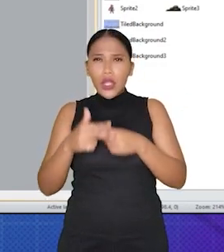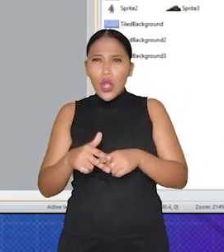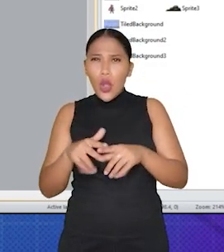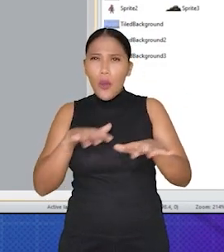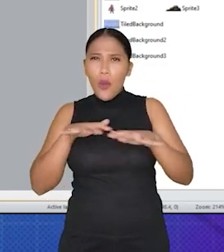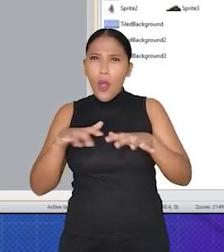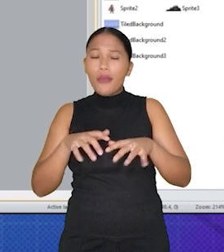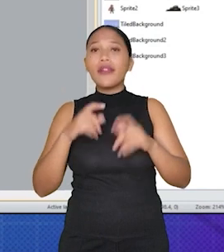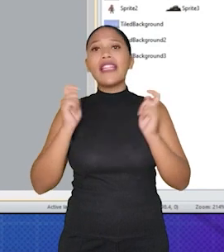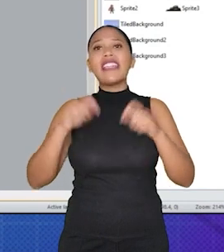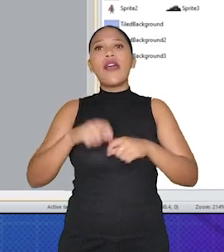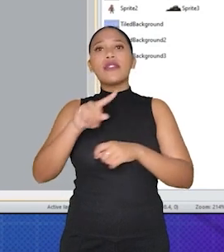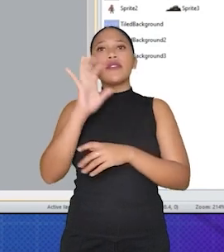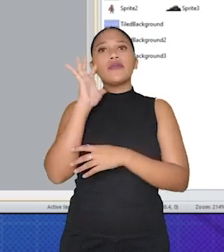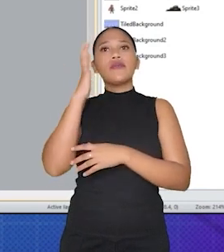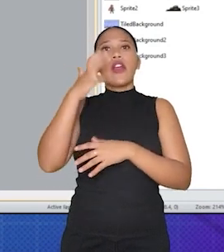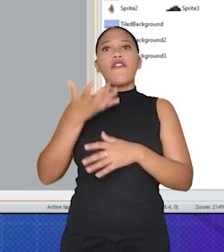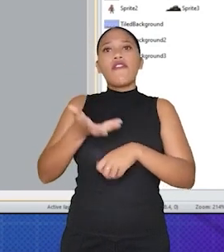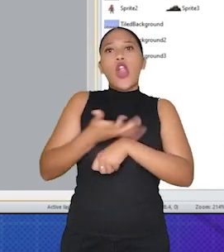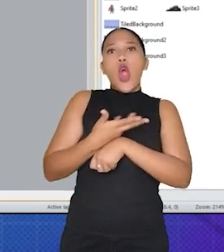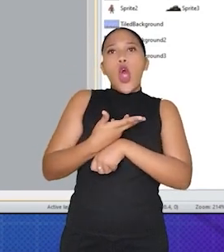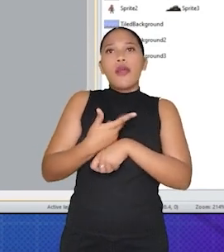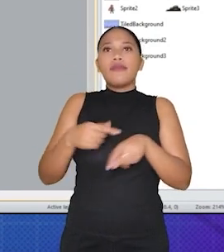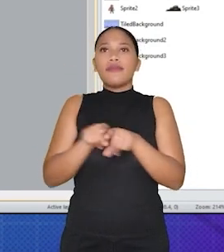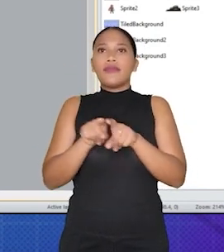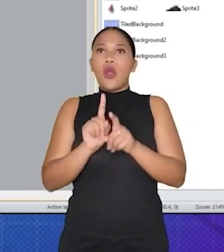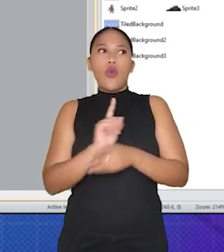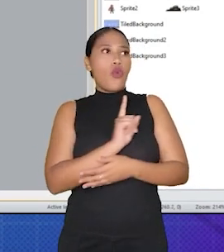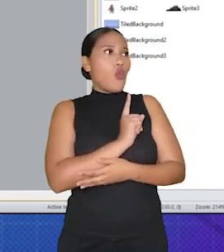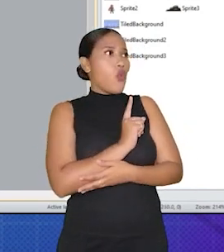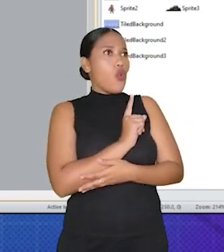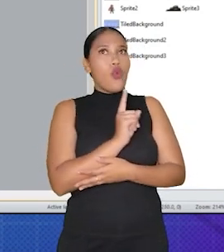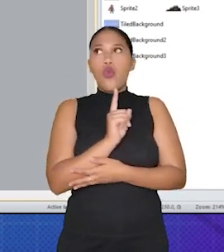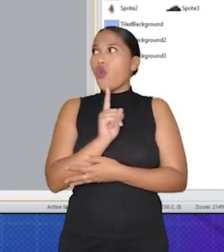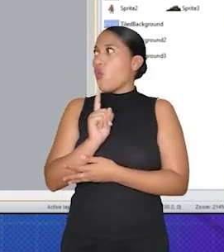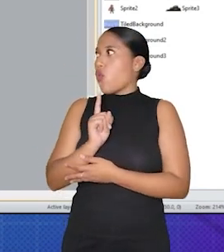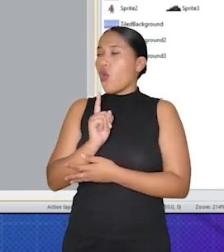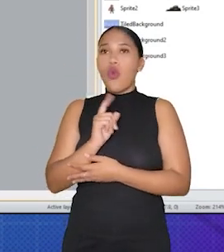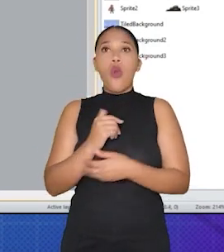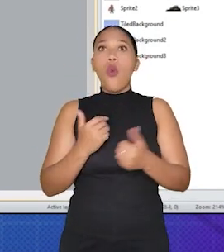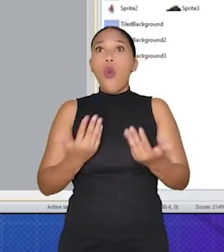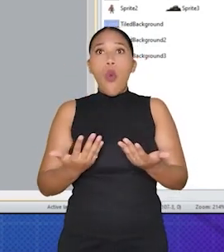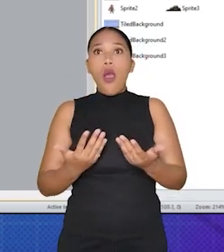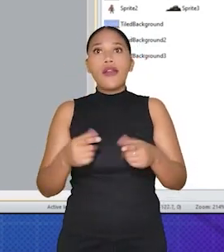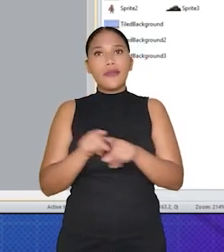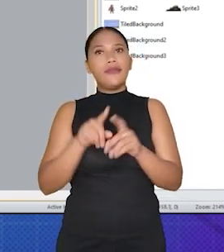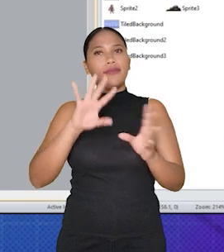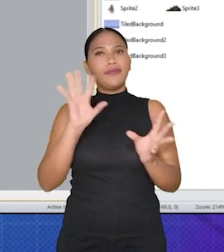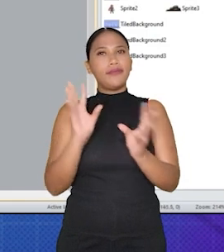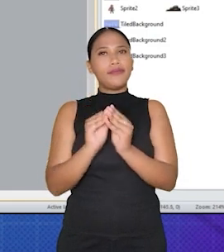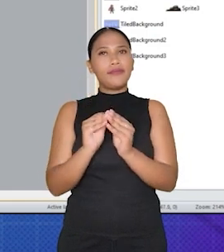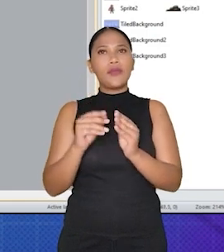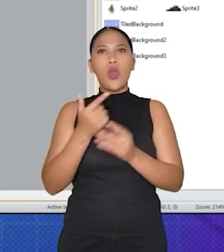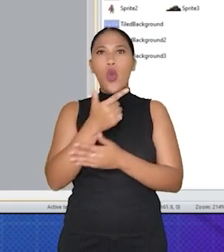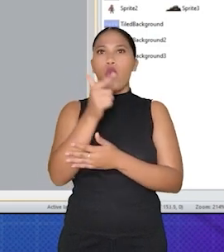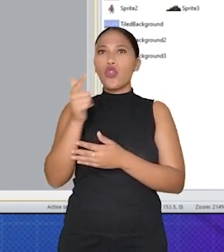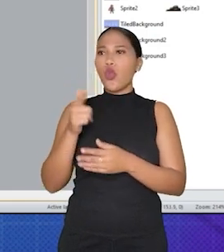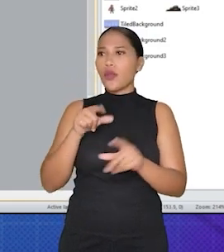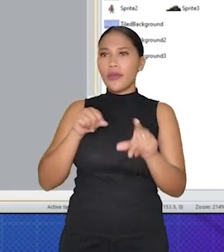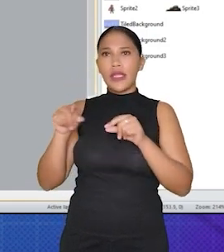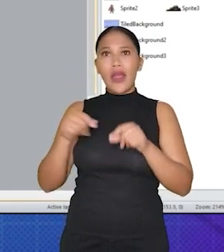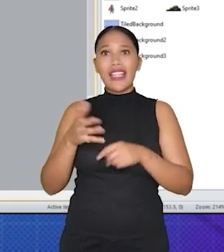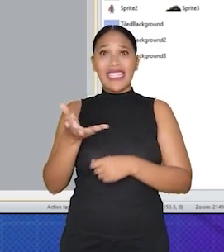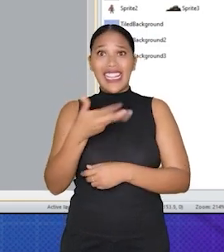comportamento de movimento, você pode definir a velocidade e o ângulo de movimento do personagem. Você também pode definir as outras